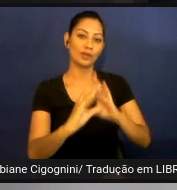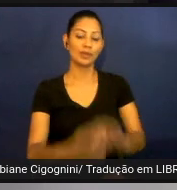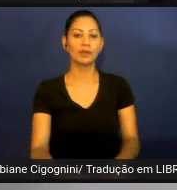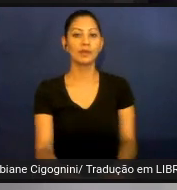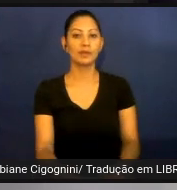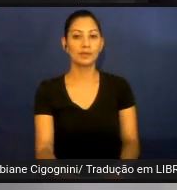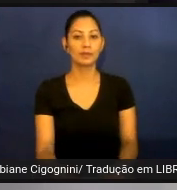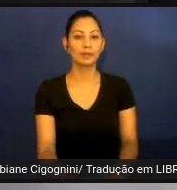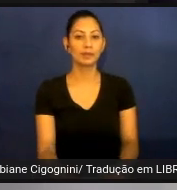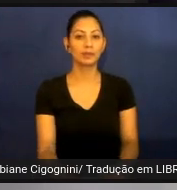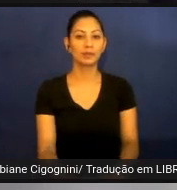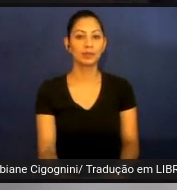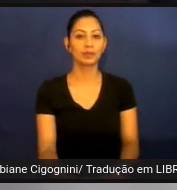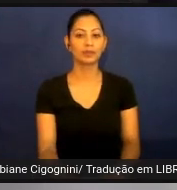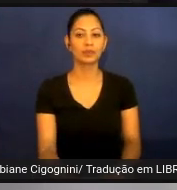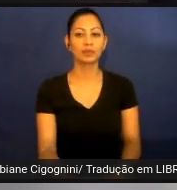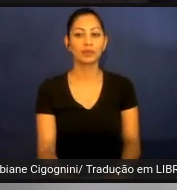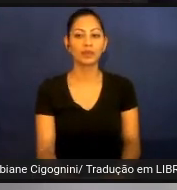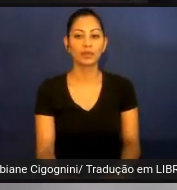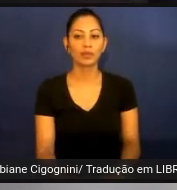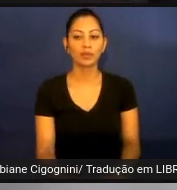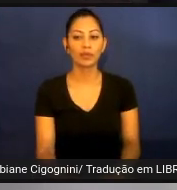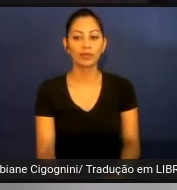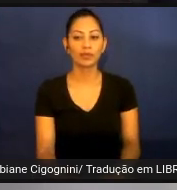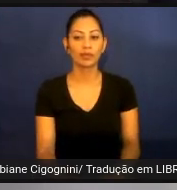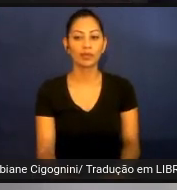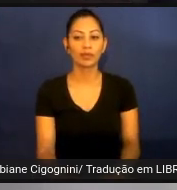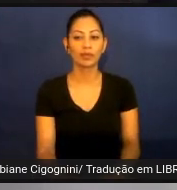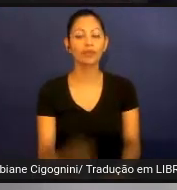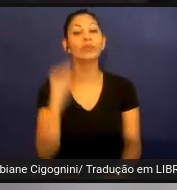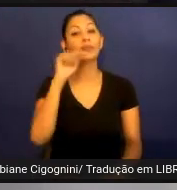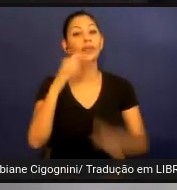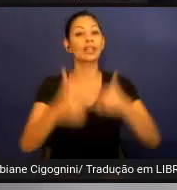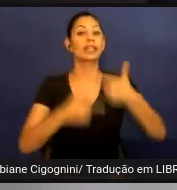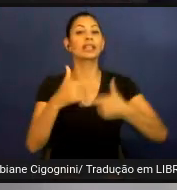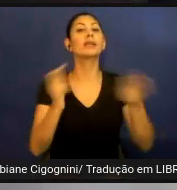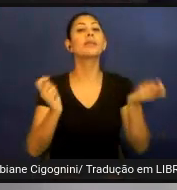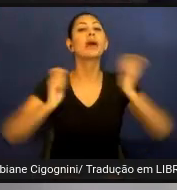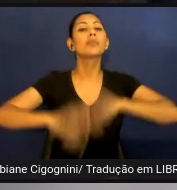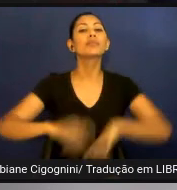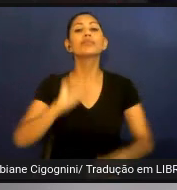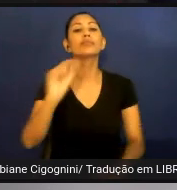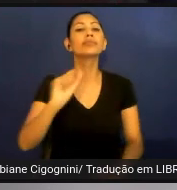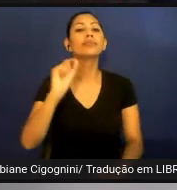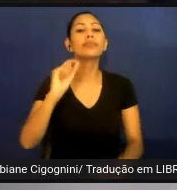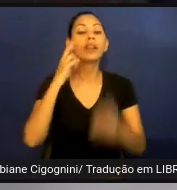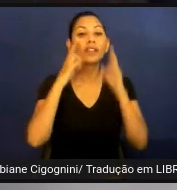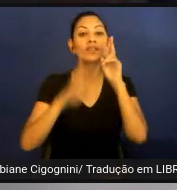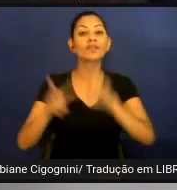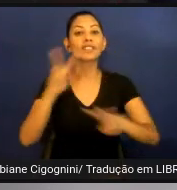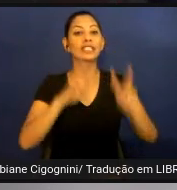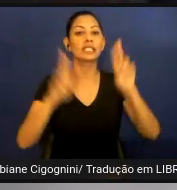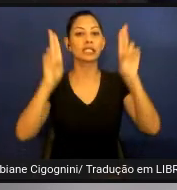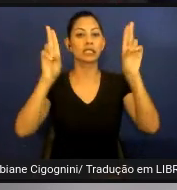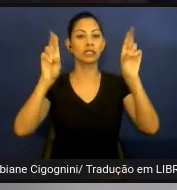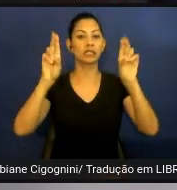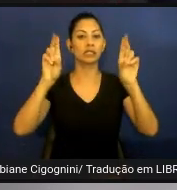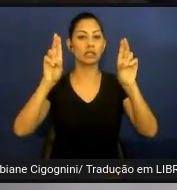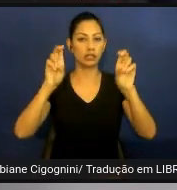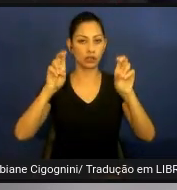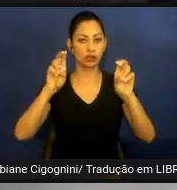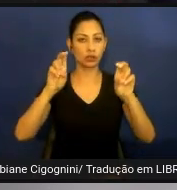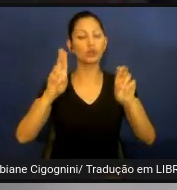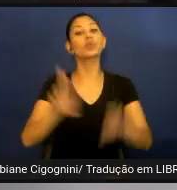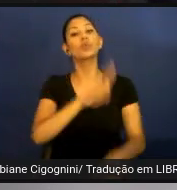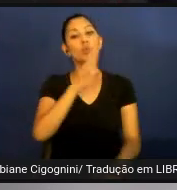é conclução esse trabalho possibilitou uma visão acerca do uso dos